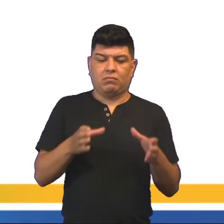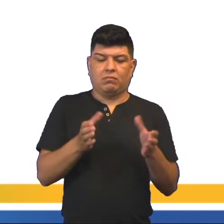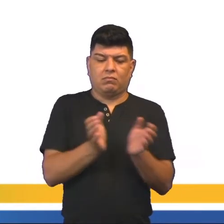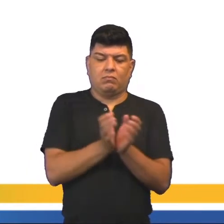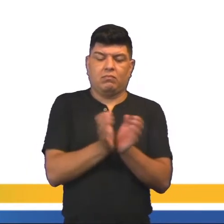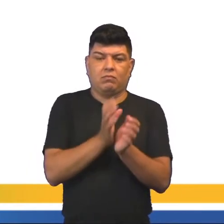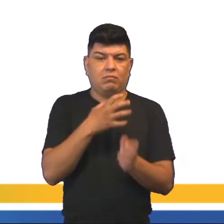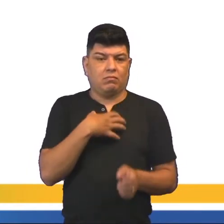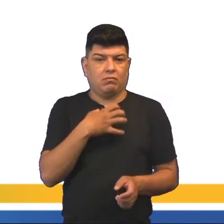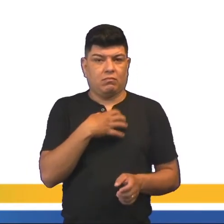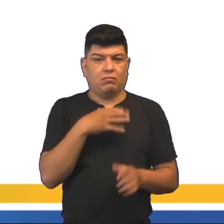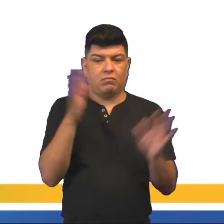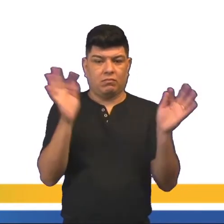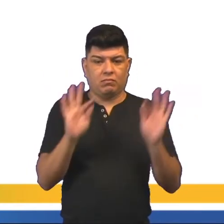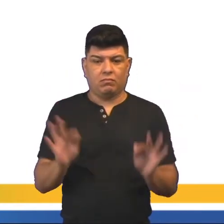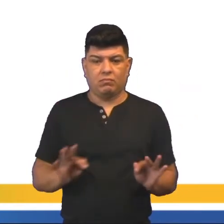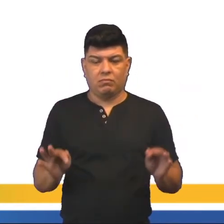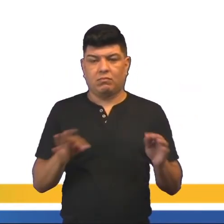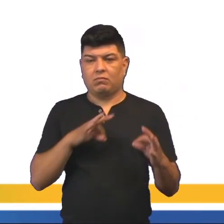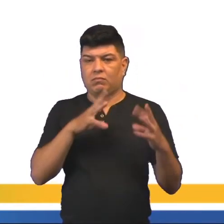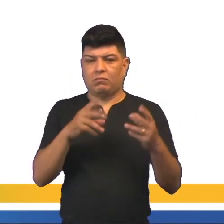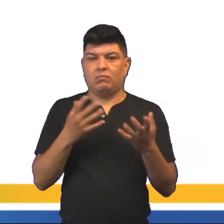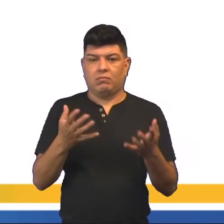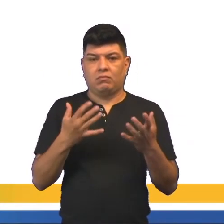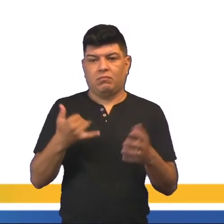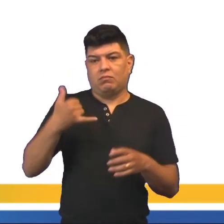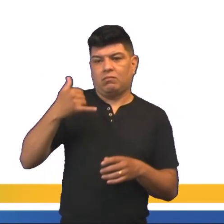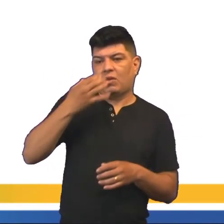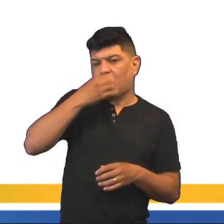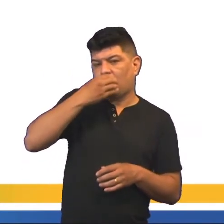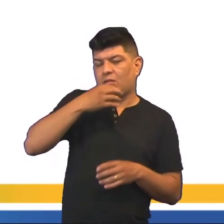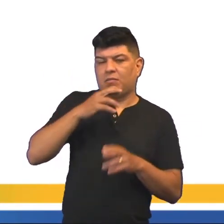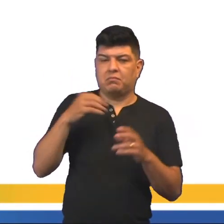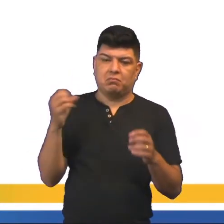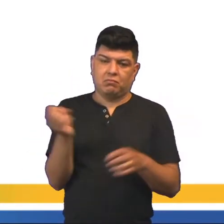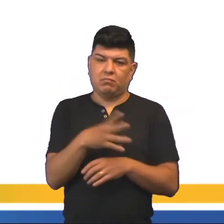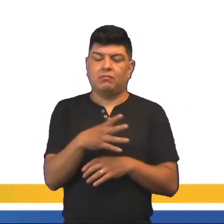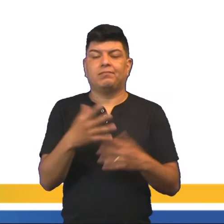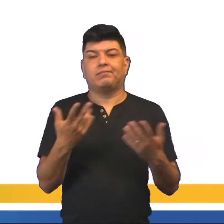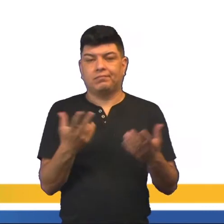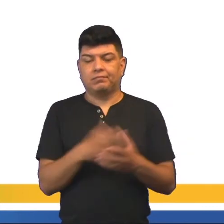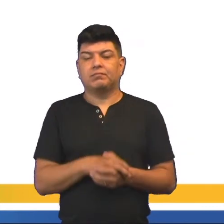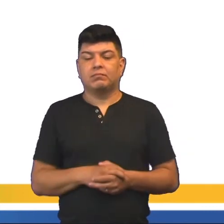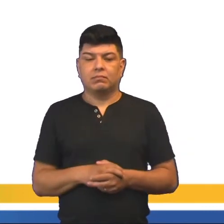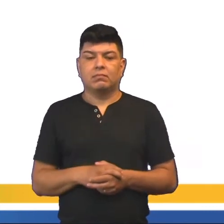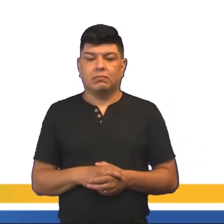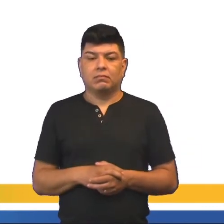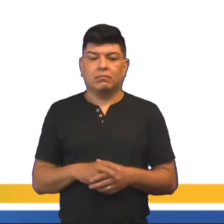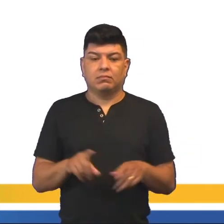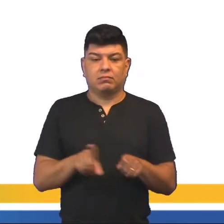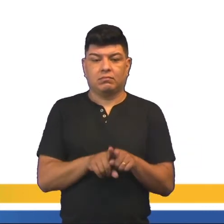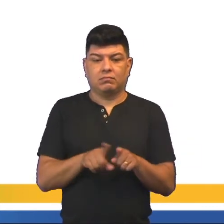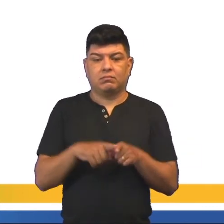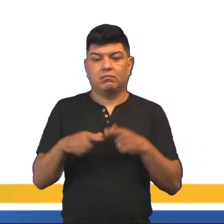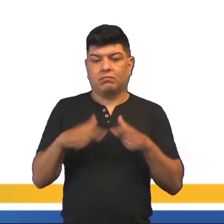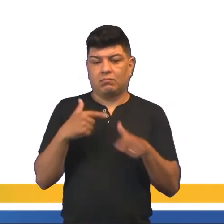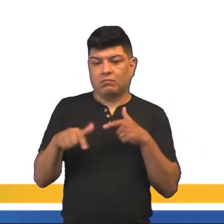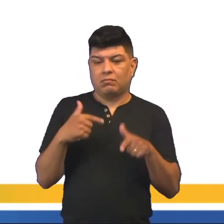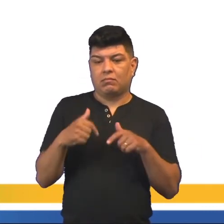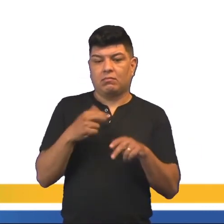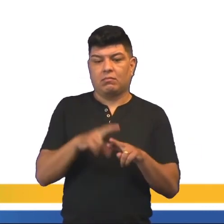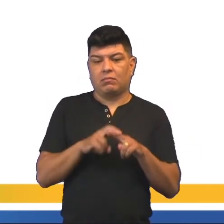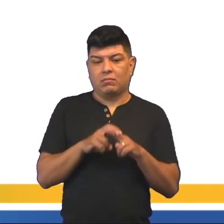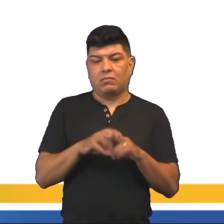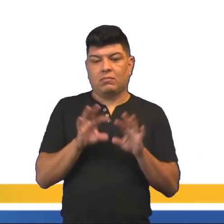dá a sensação de felicidade. Todo mundo quer ter um iPhone de última geração. E a retificação do trabalhador,